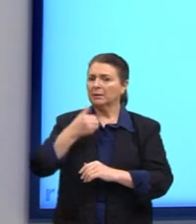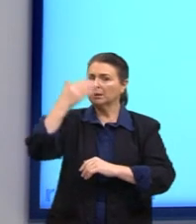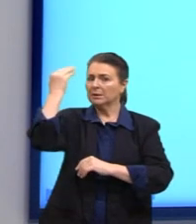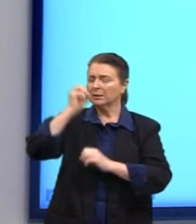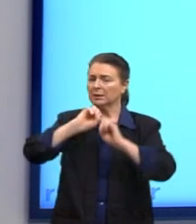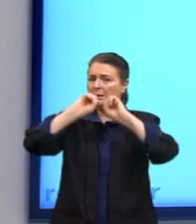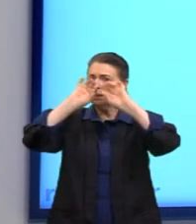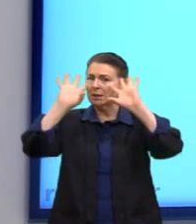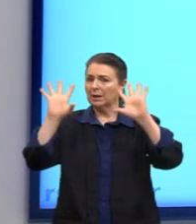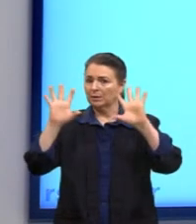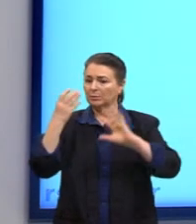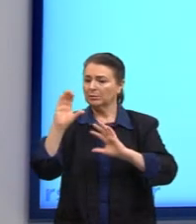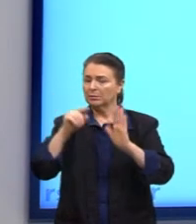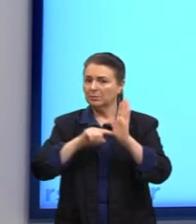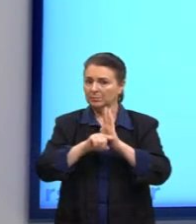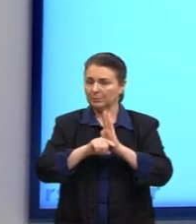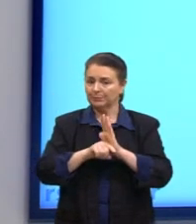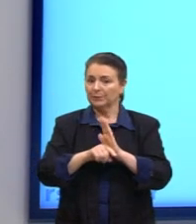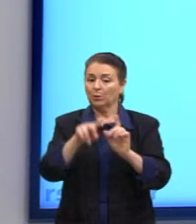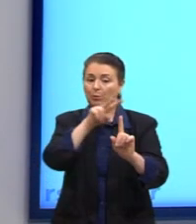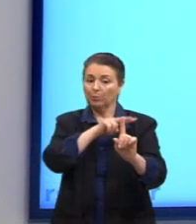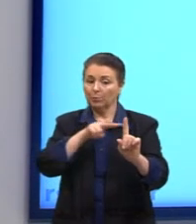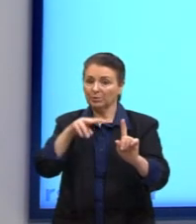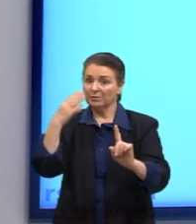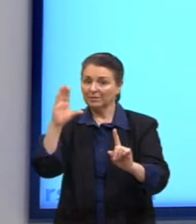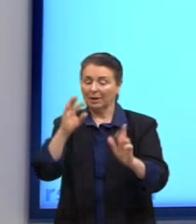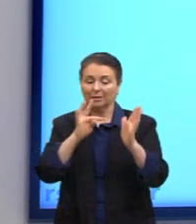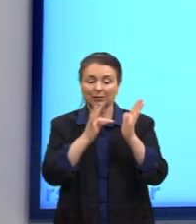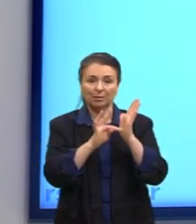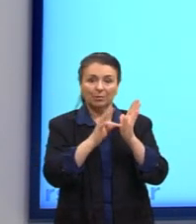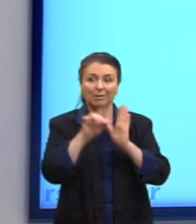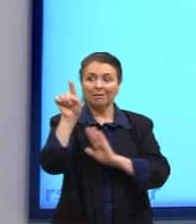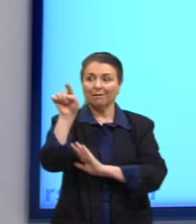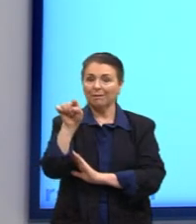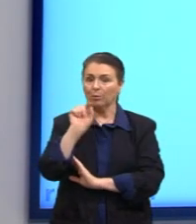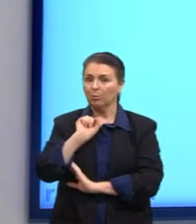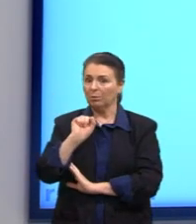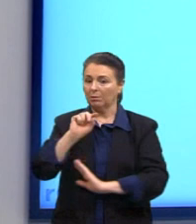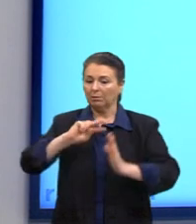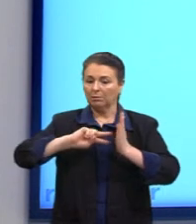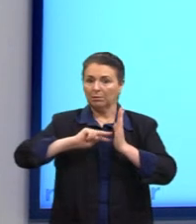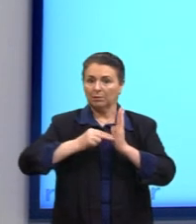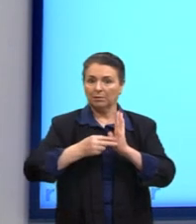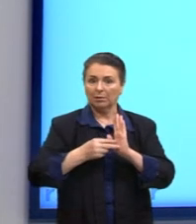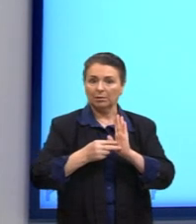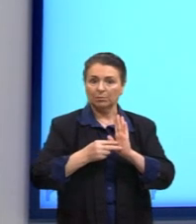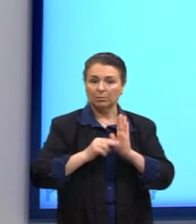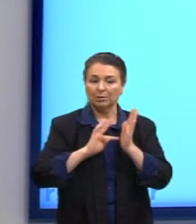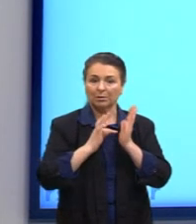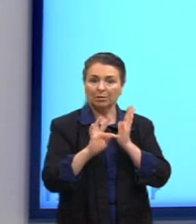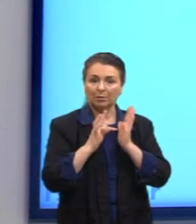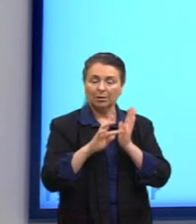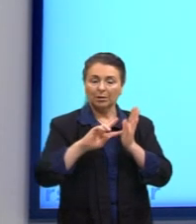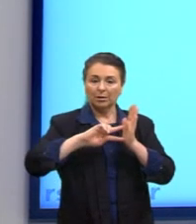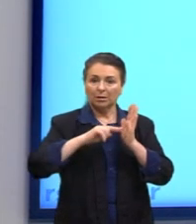Sob o ponto de vista da ciência, teoria é, a questão está pedindo sobre teoria,